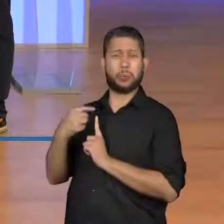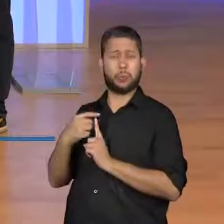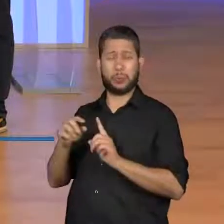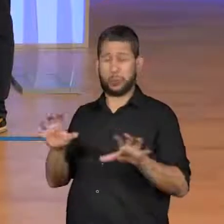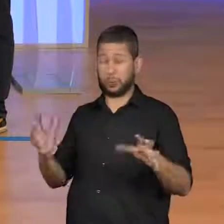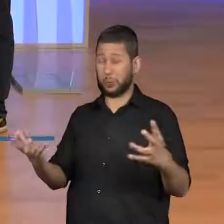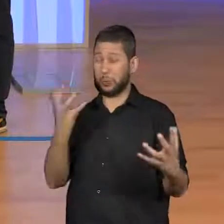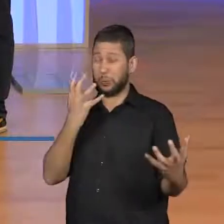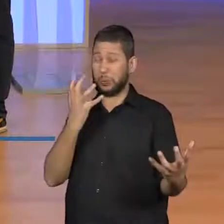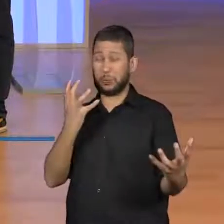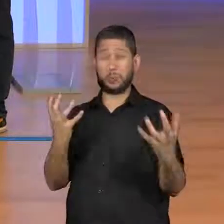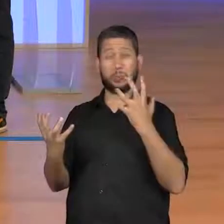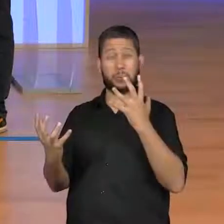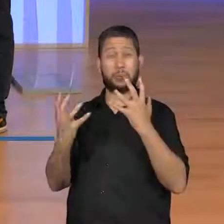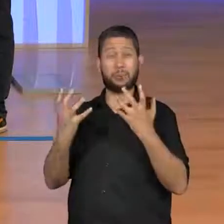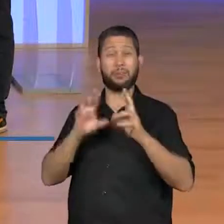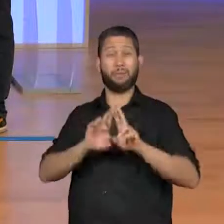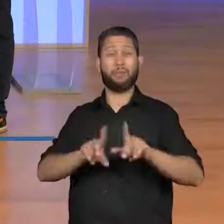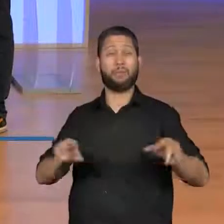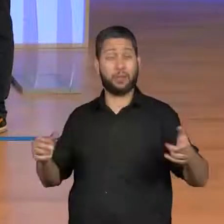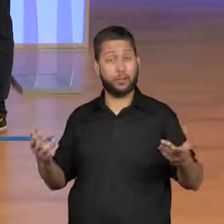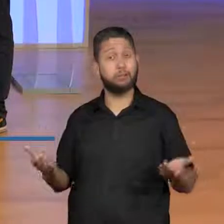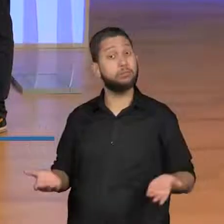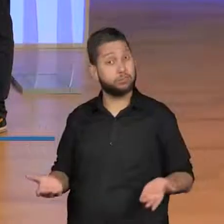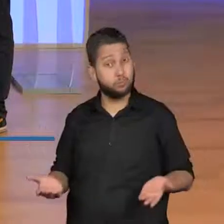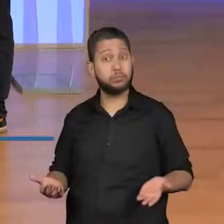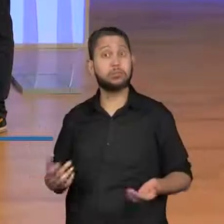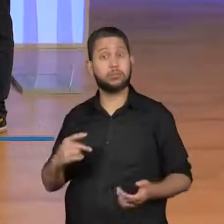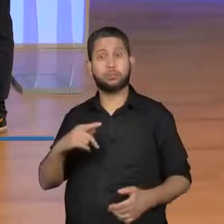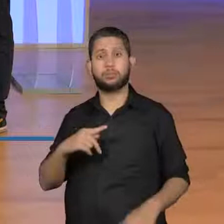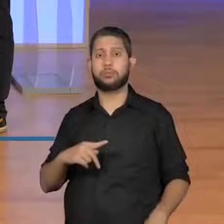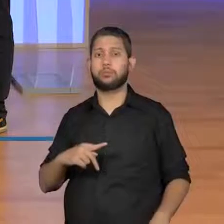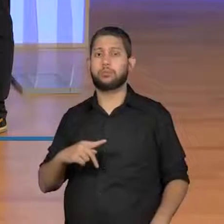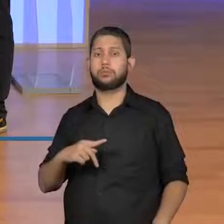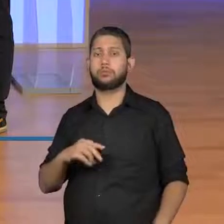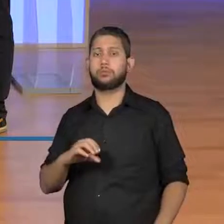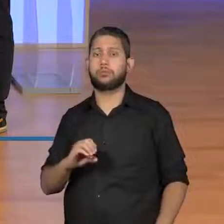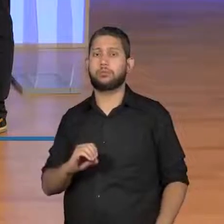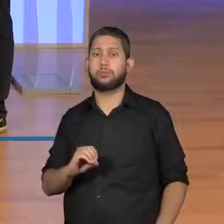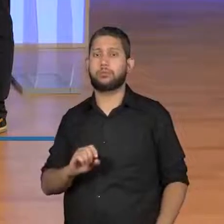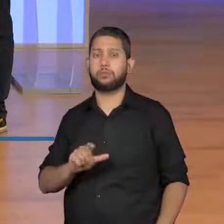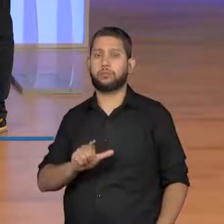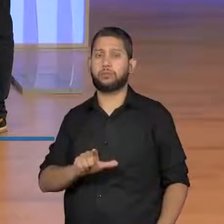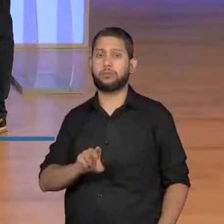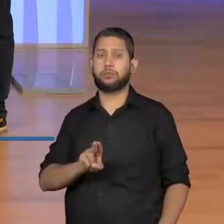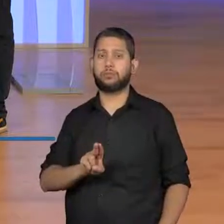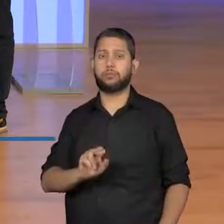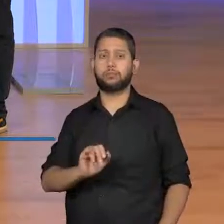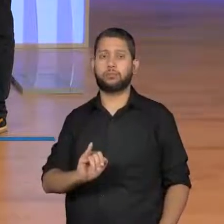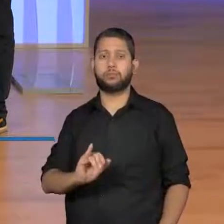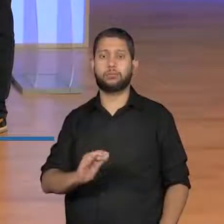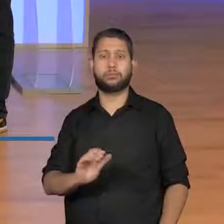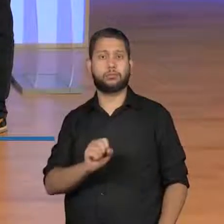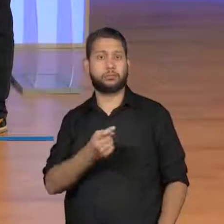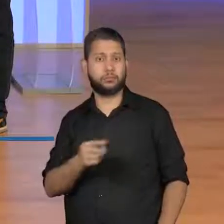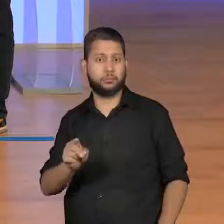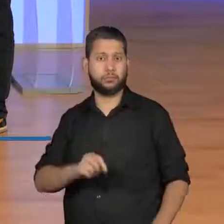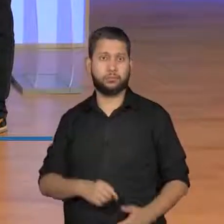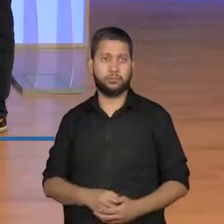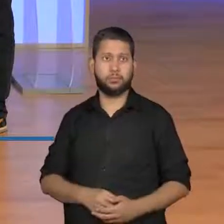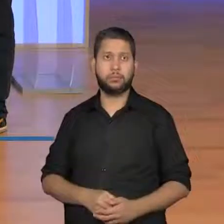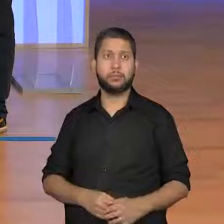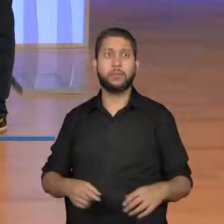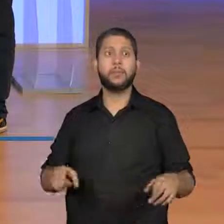questão, essa palavra aí mesmo, poluição. Será que a gente entende como um ambiente poluído? E aquelas várias